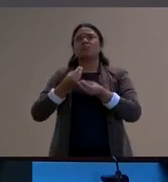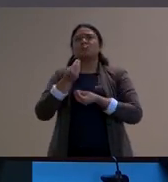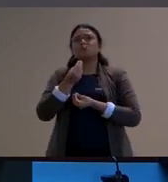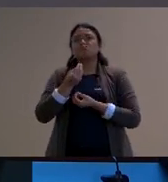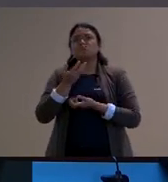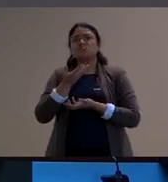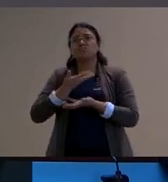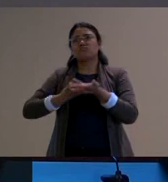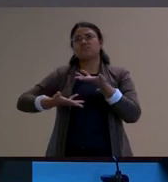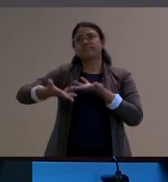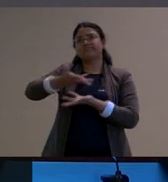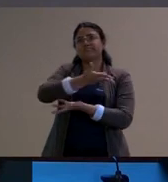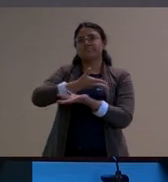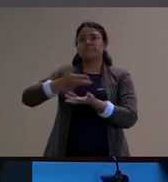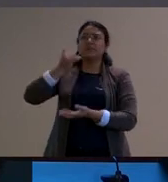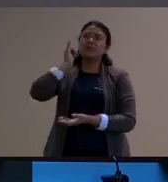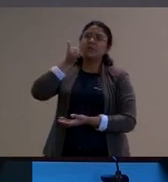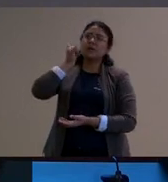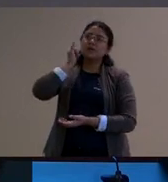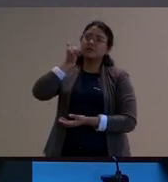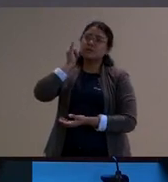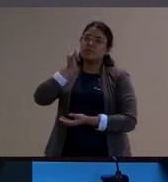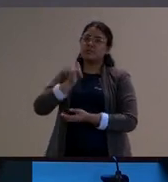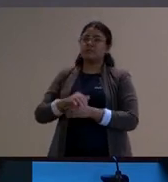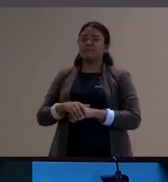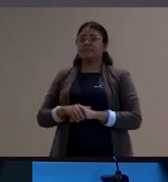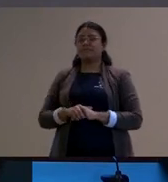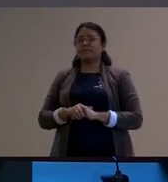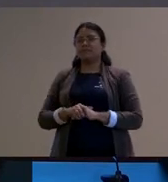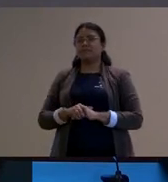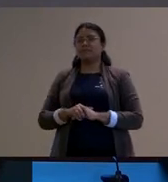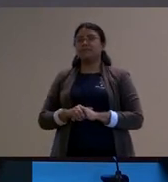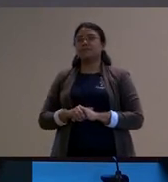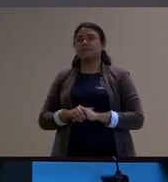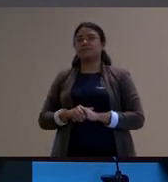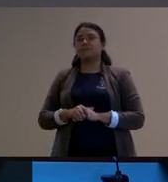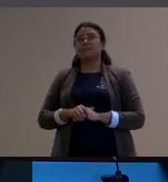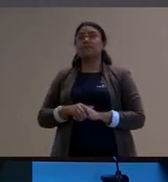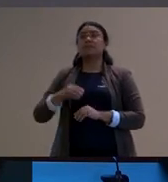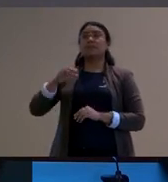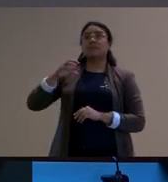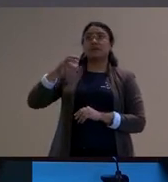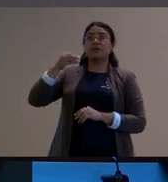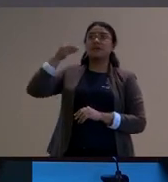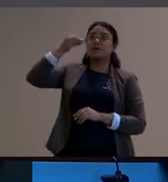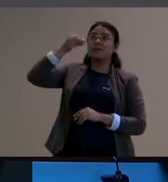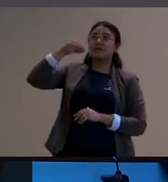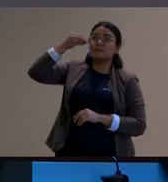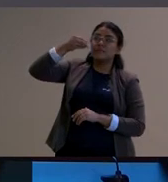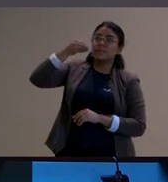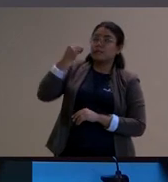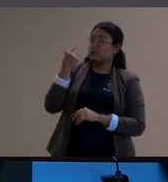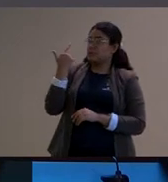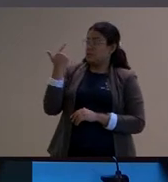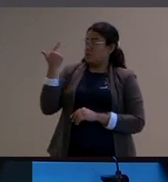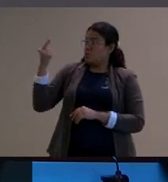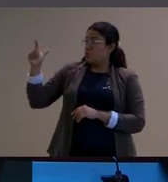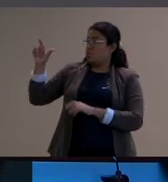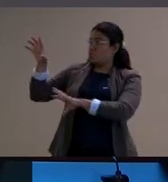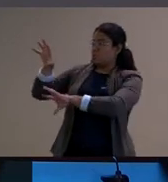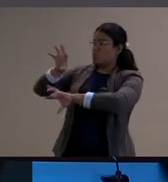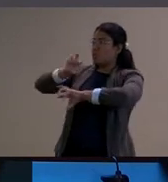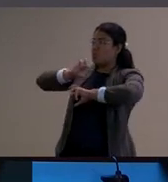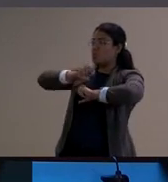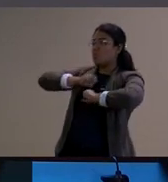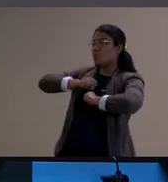ou em outras palavras o que a gente poderia dizer é que na experiência alheia a gente pode encontrar também possibilidades